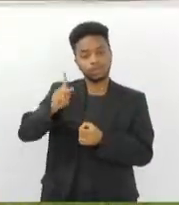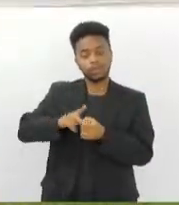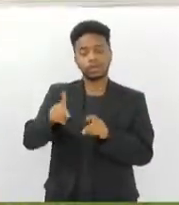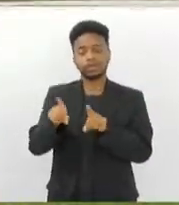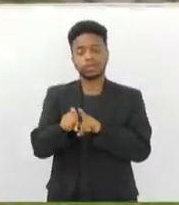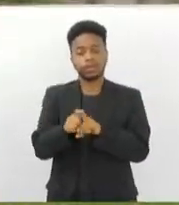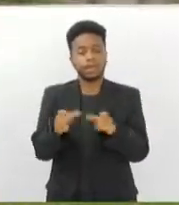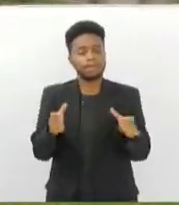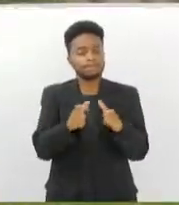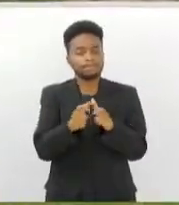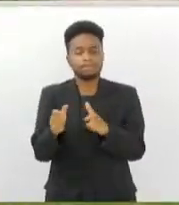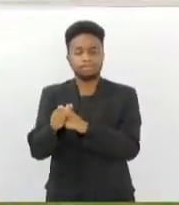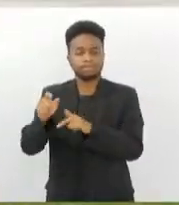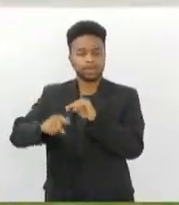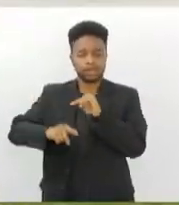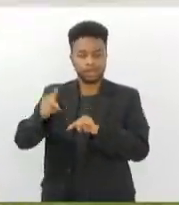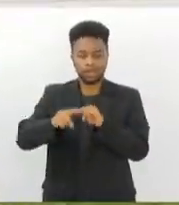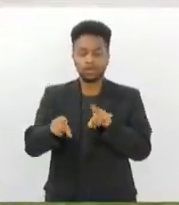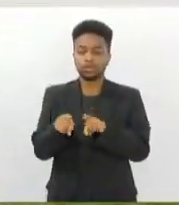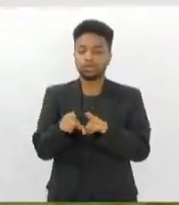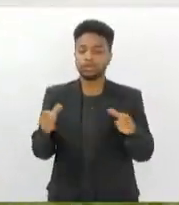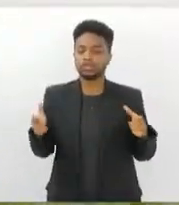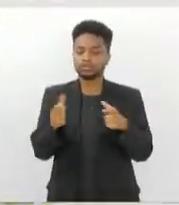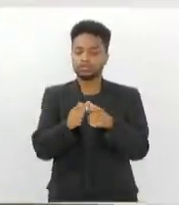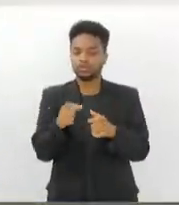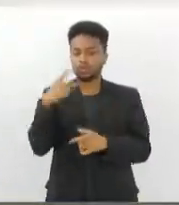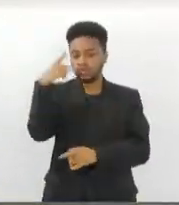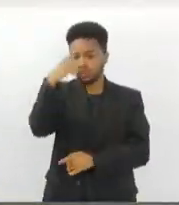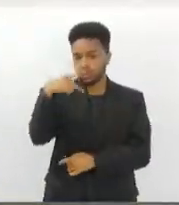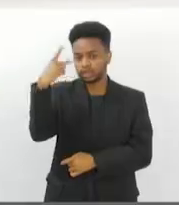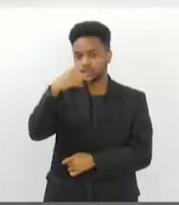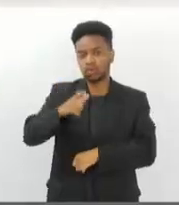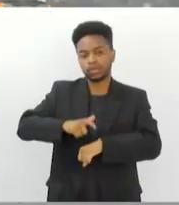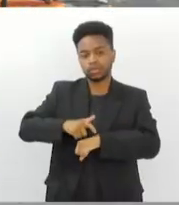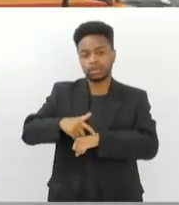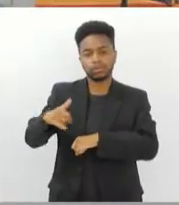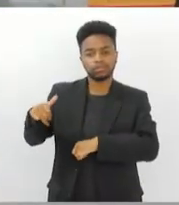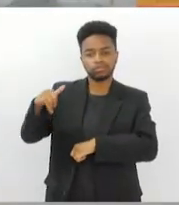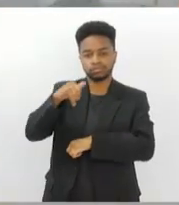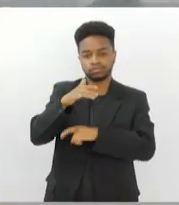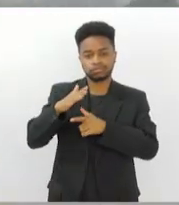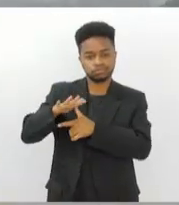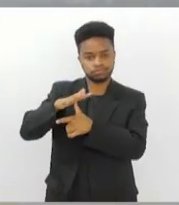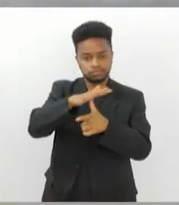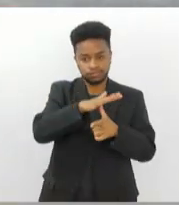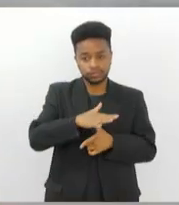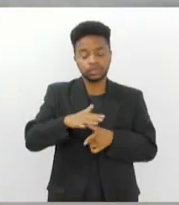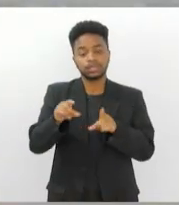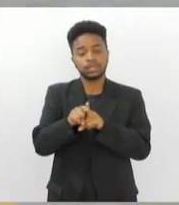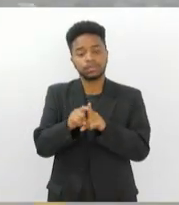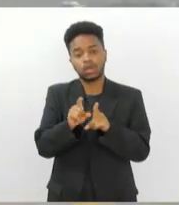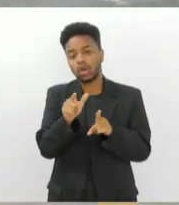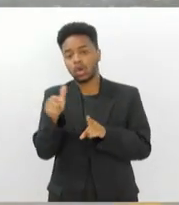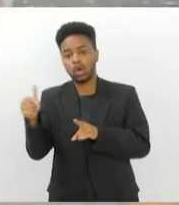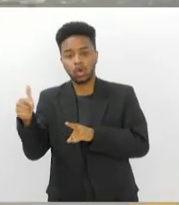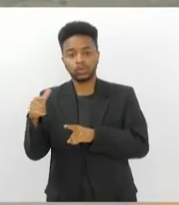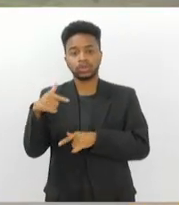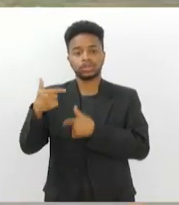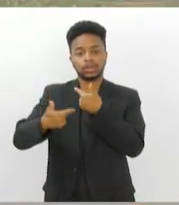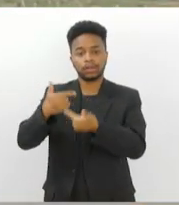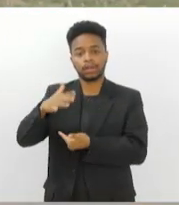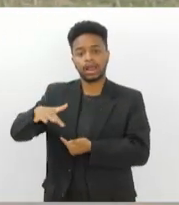de pequenas cargas, reduzindo em cerca de duas horas o tempo de voo. Uma outra gigante da indústria offshore